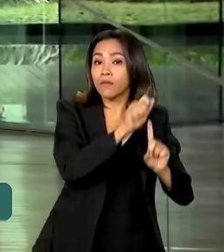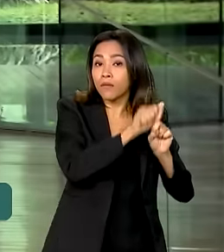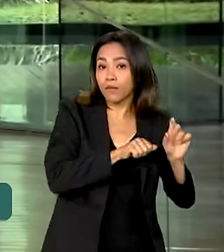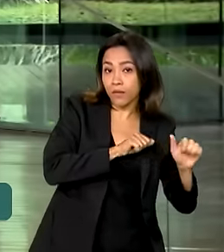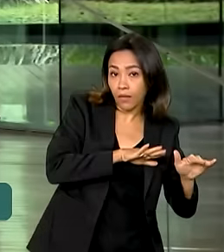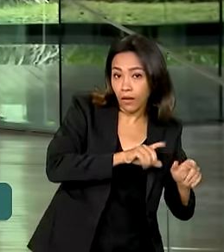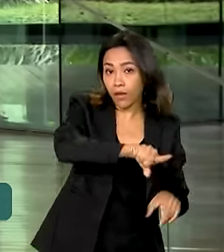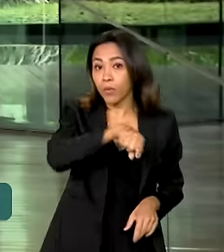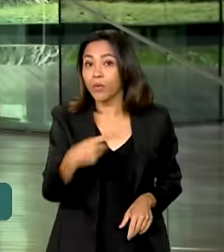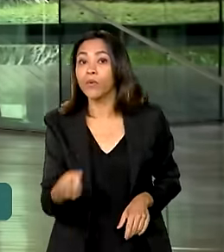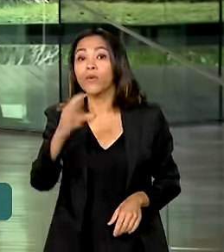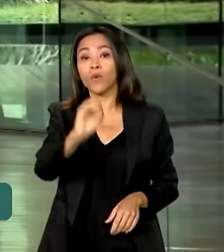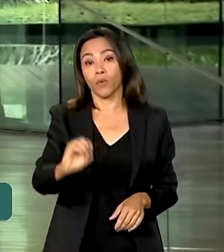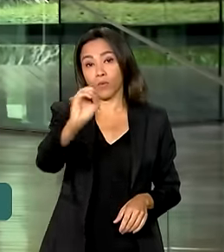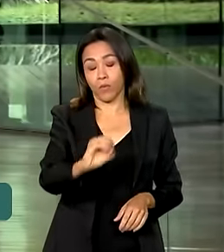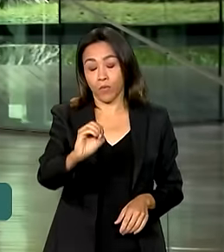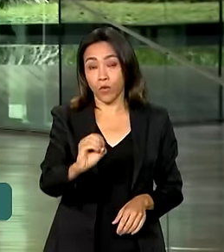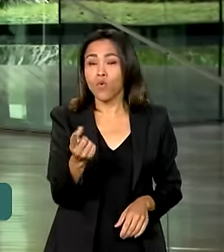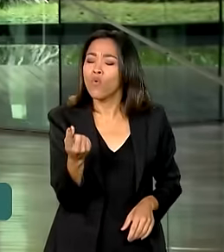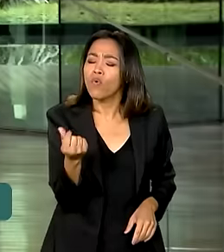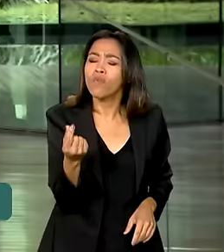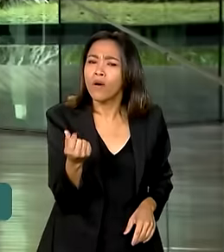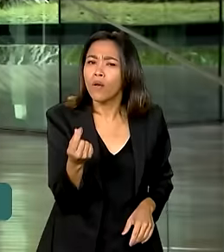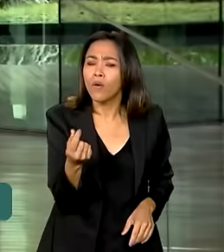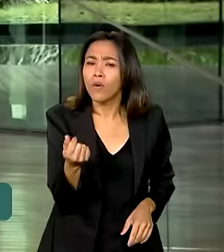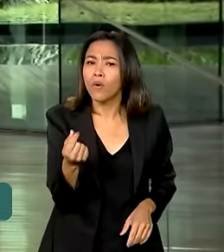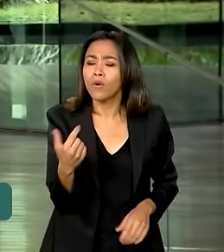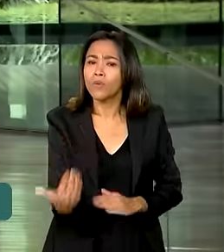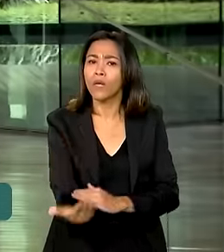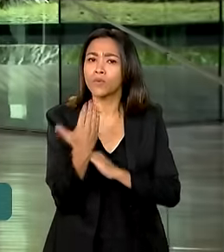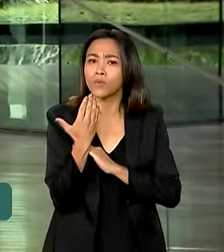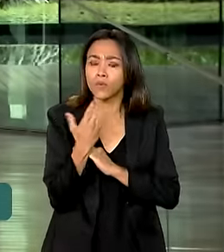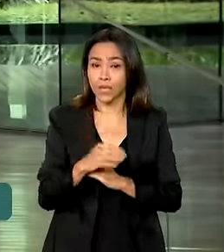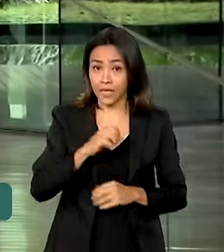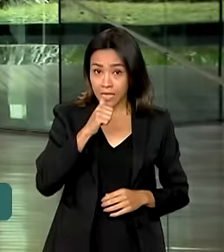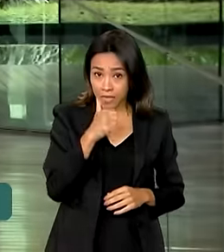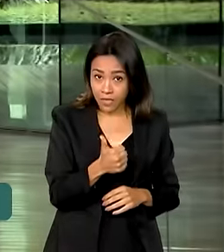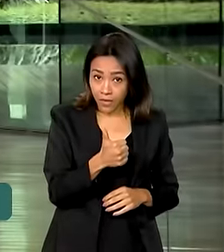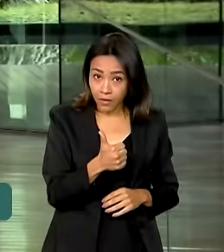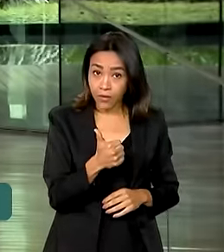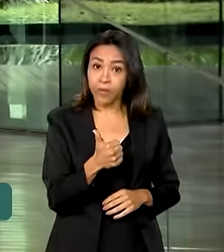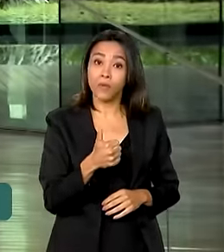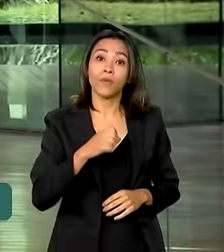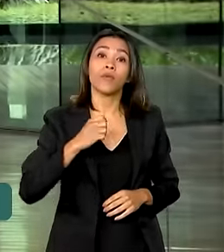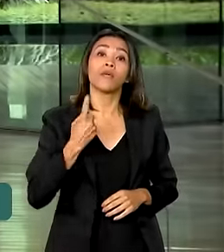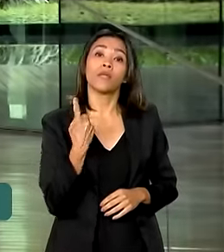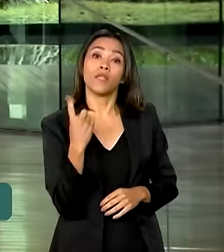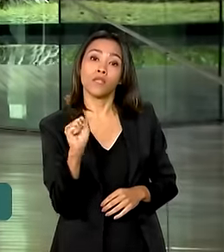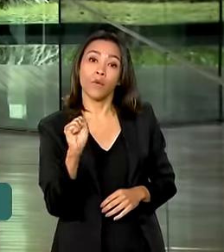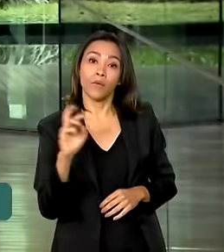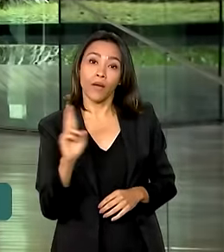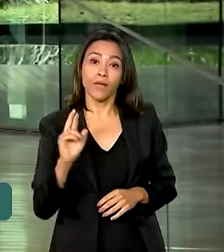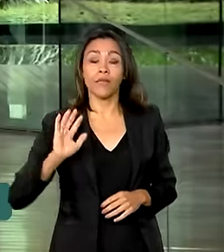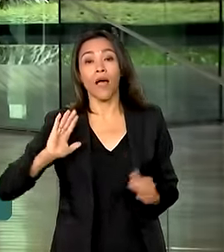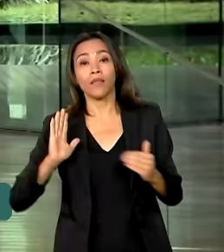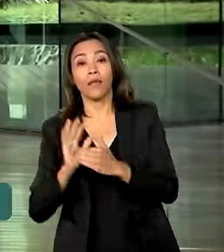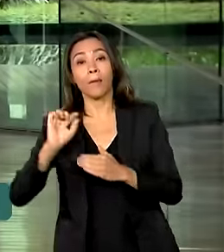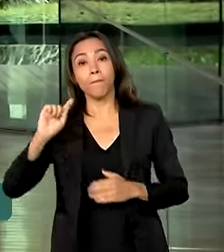setembro e outubro. O valor do benefício varia de R$ 118,00 a R$